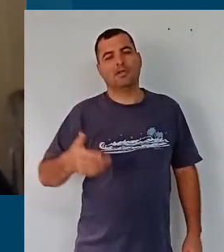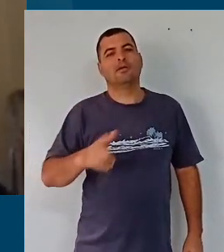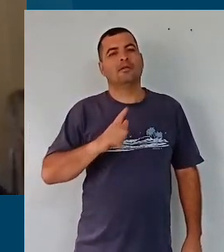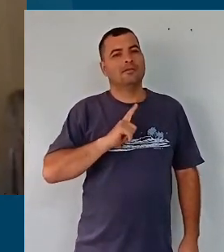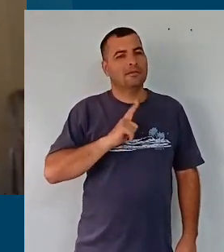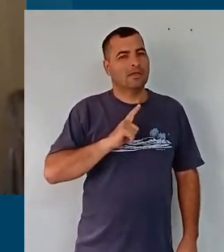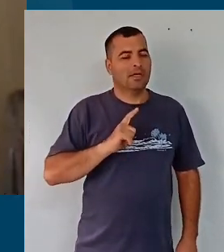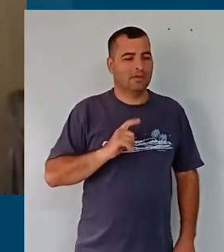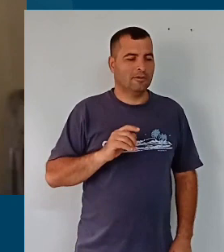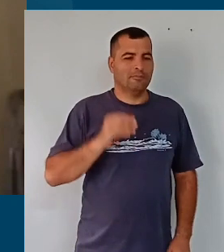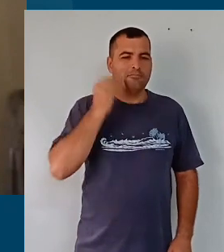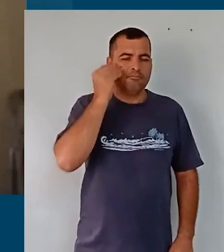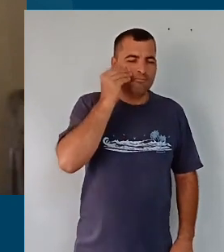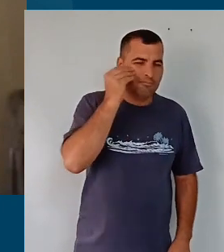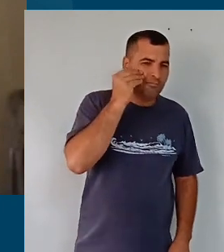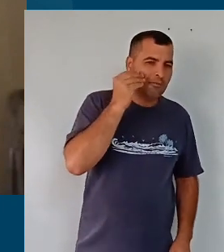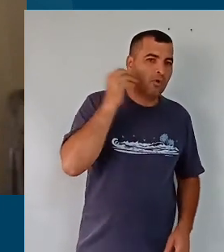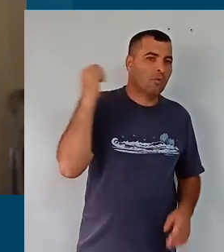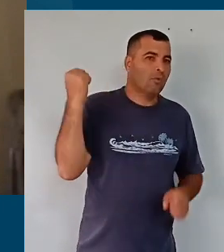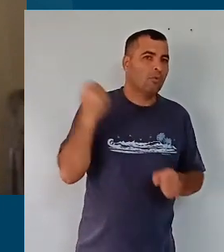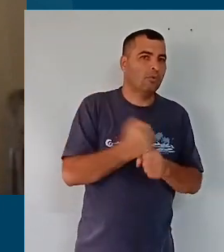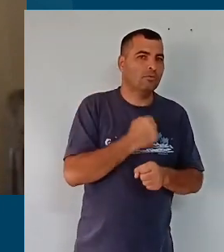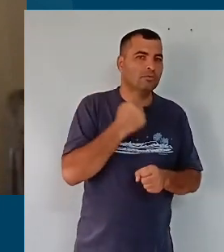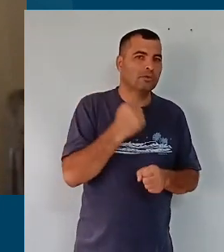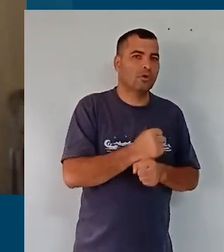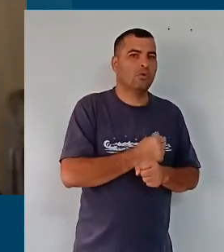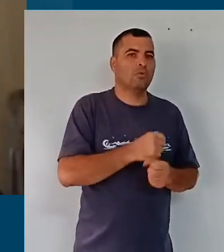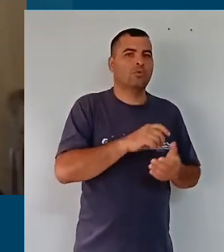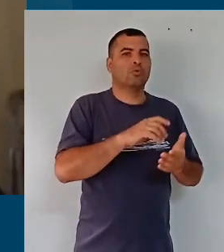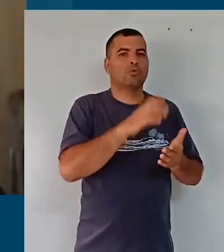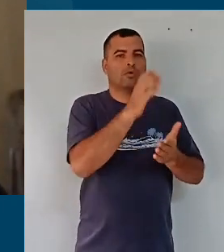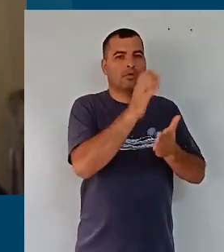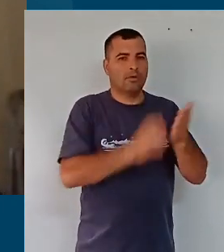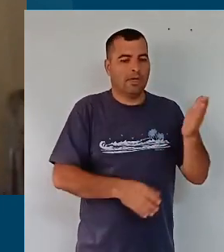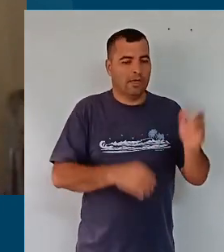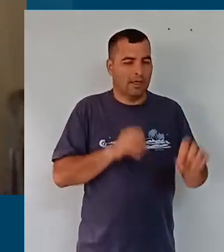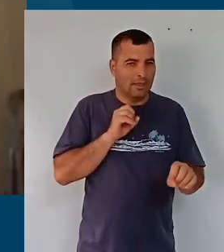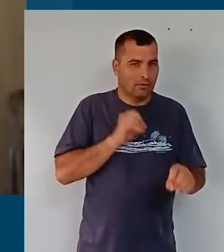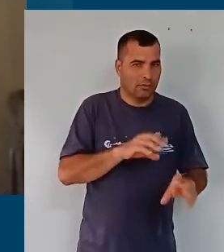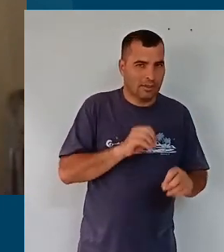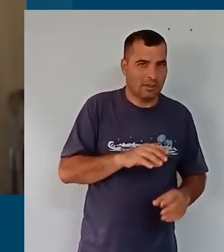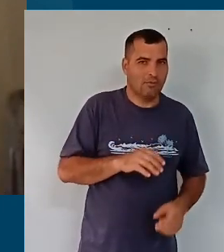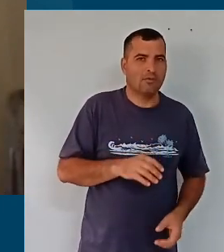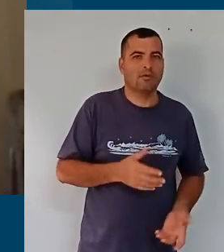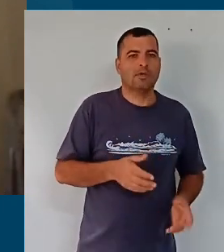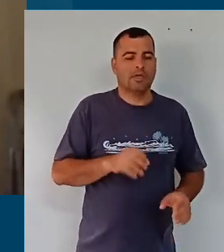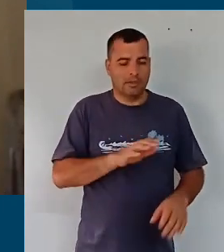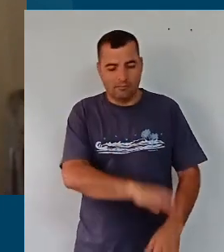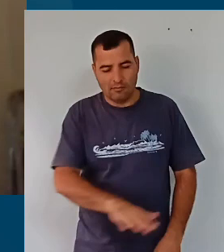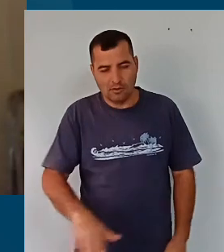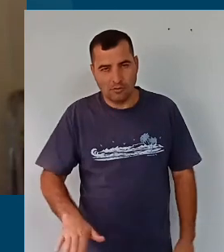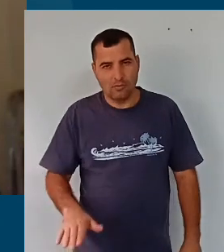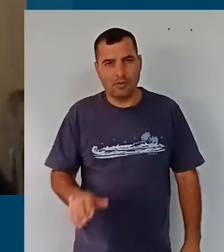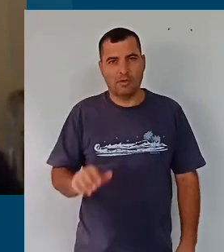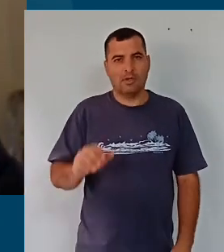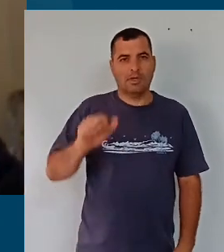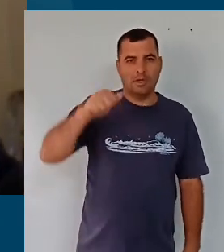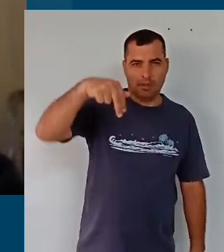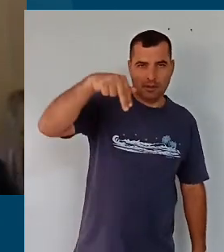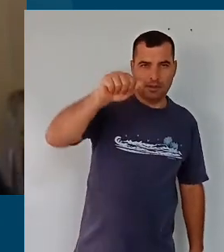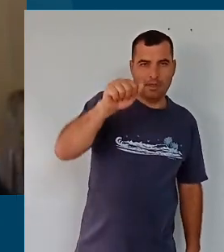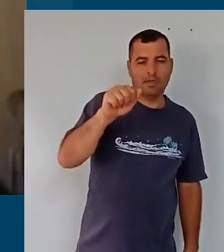grande exercício de construção curricular da educação infantil. A professora Sônia Larrubia